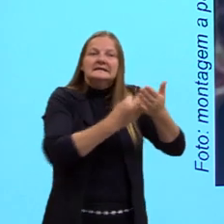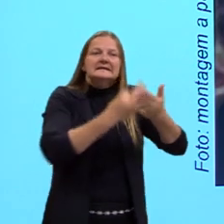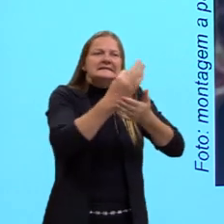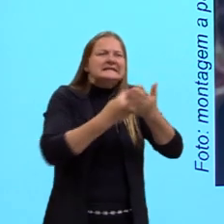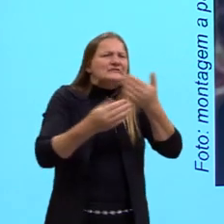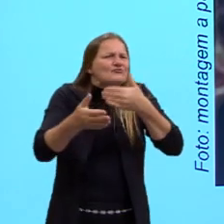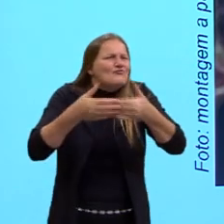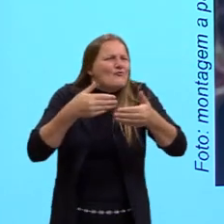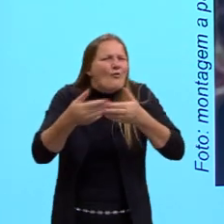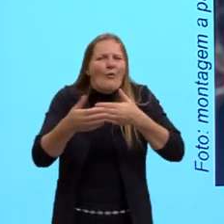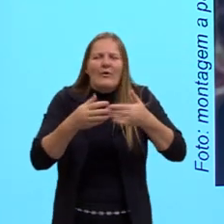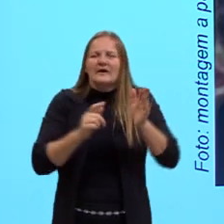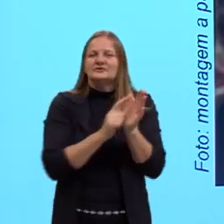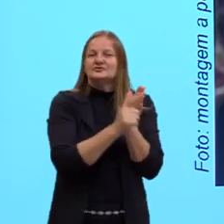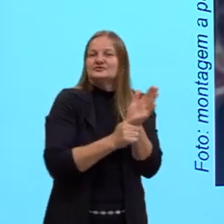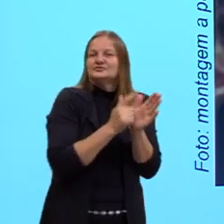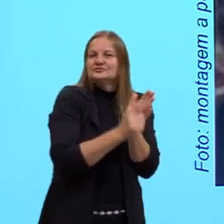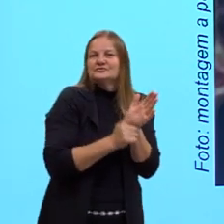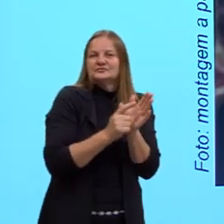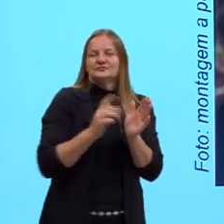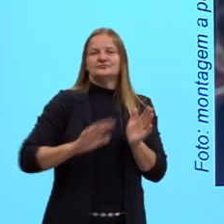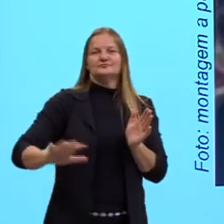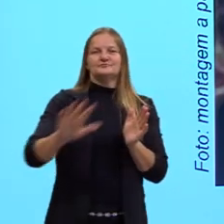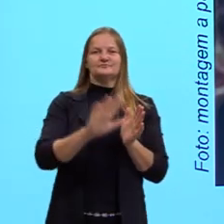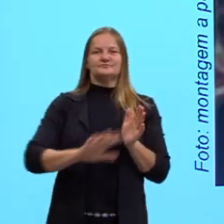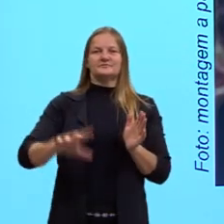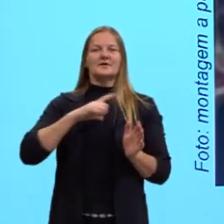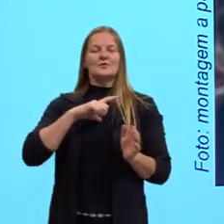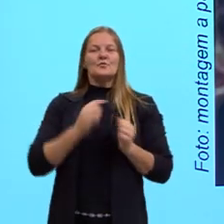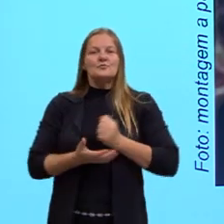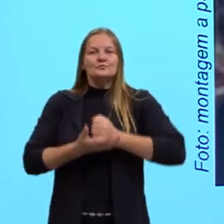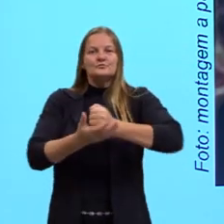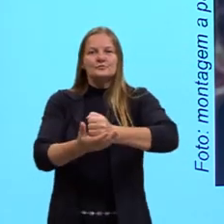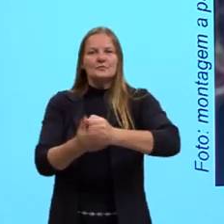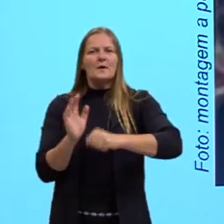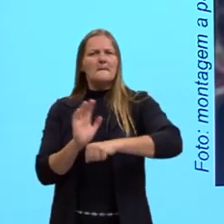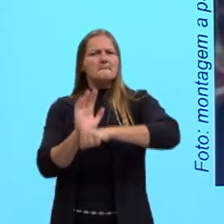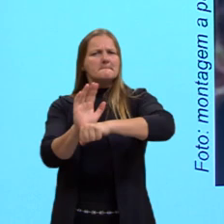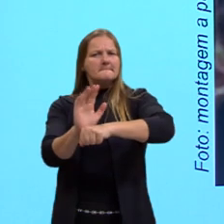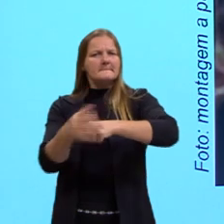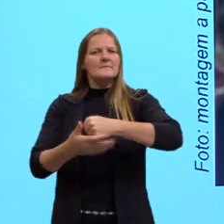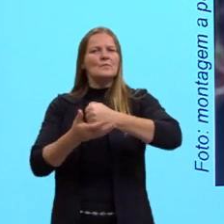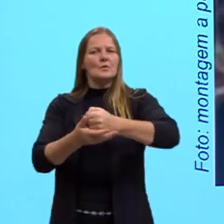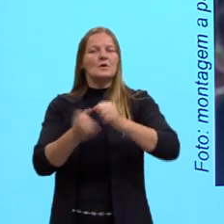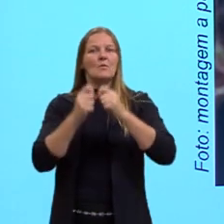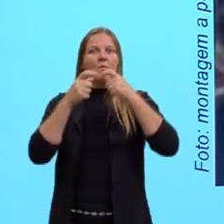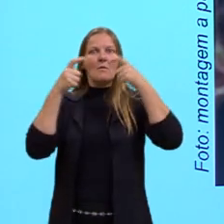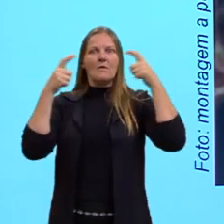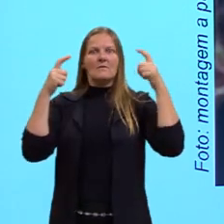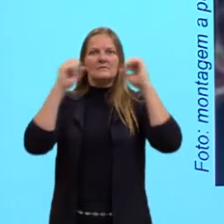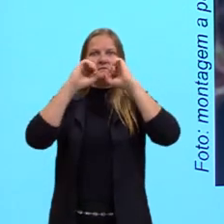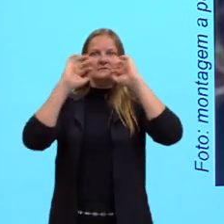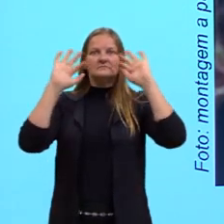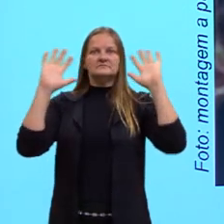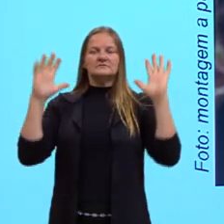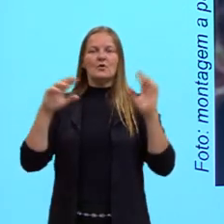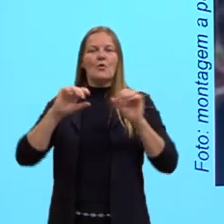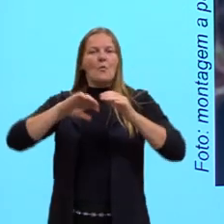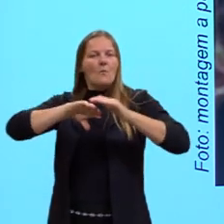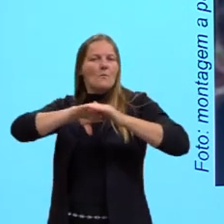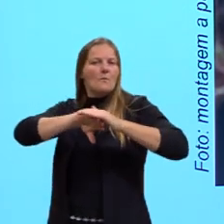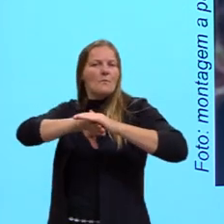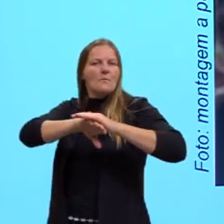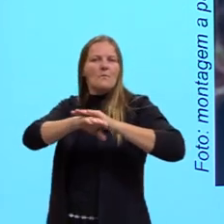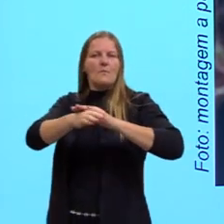gênero. Ela ocorre para contribuir no sentido ampliar ou modificar